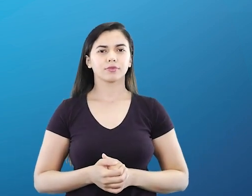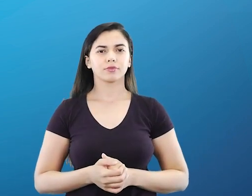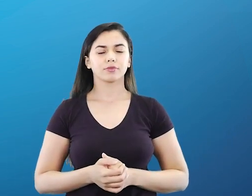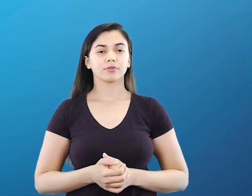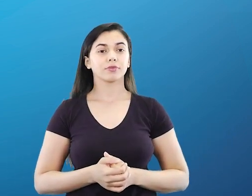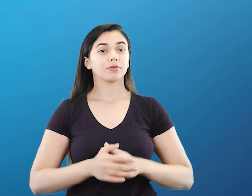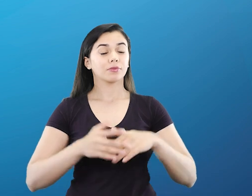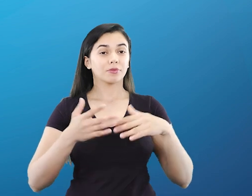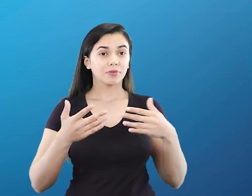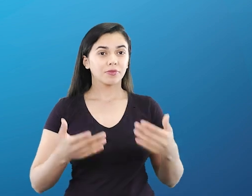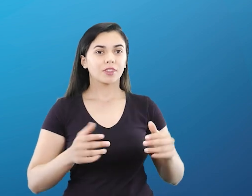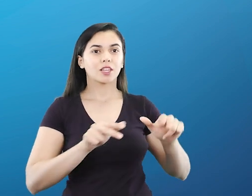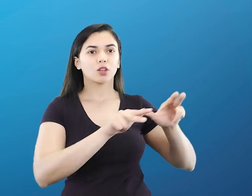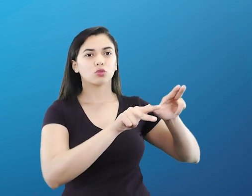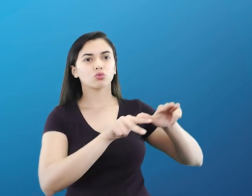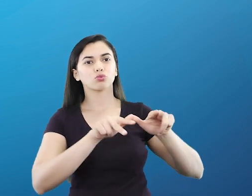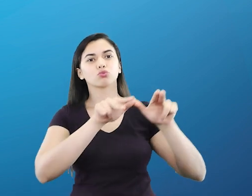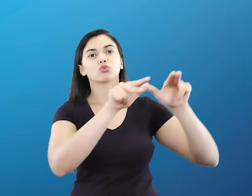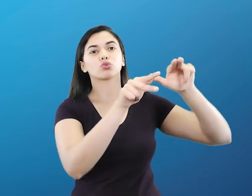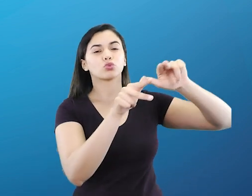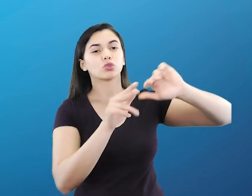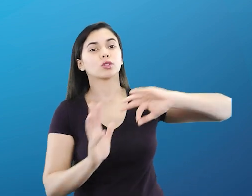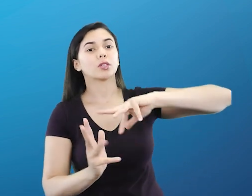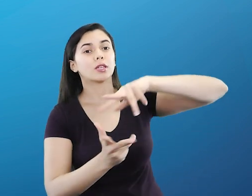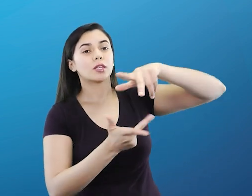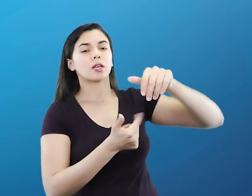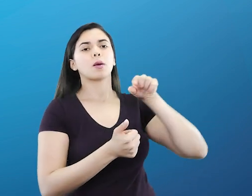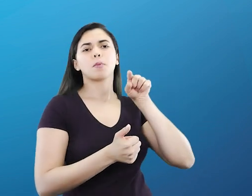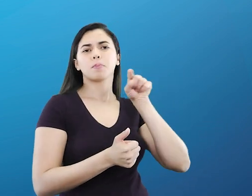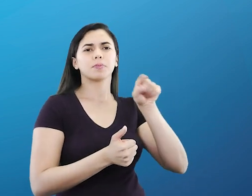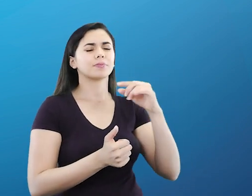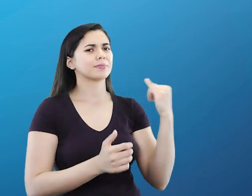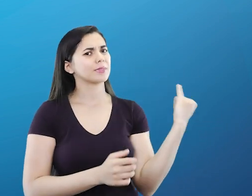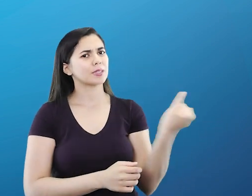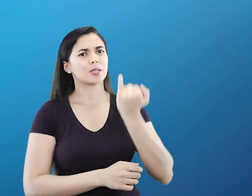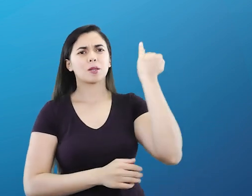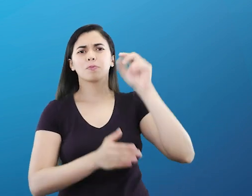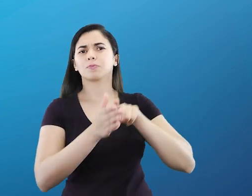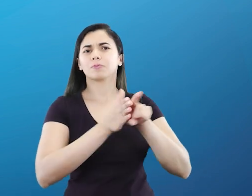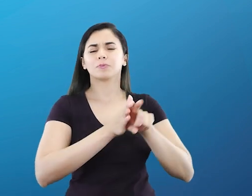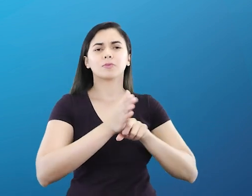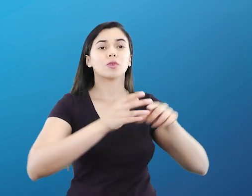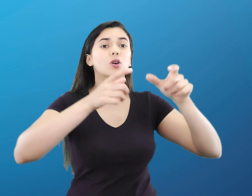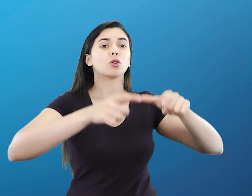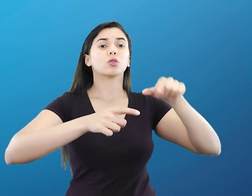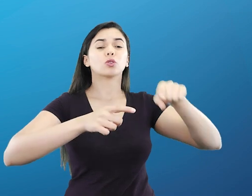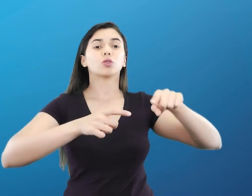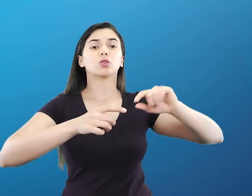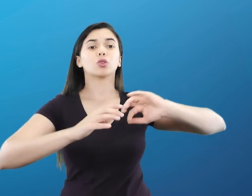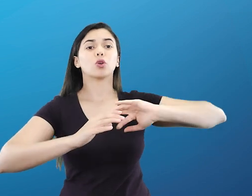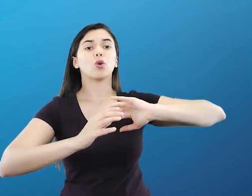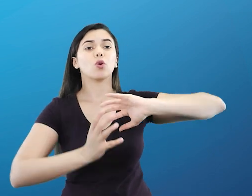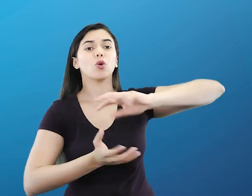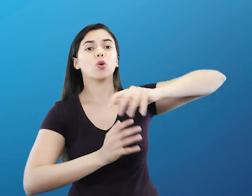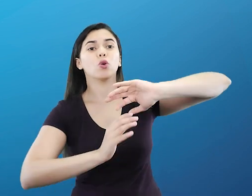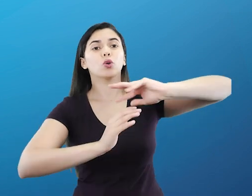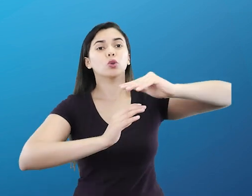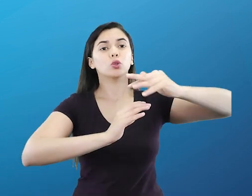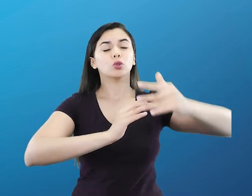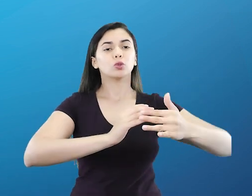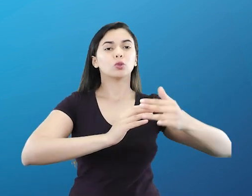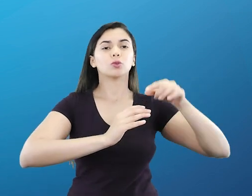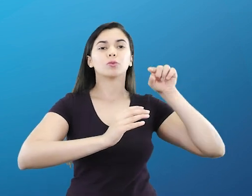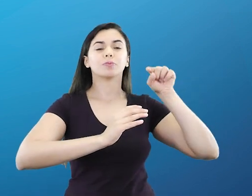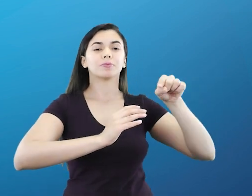A Estação Espacial Internacional é um importante equipamento de pesquisa que está localizado na atmosfera. Ela fica mais precisamente